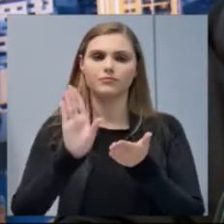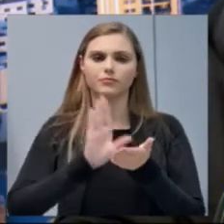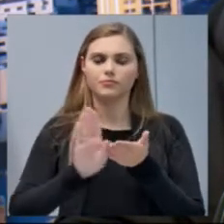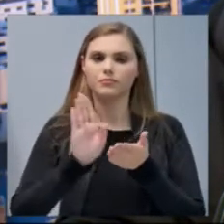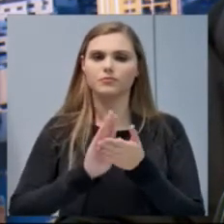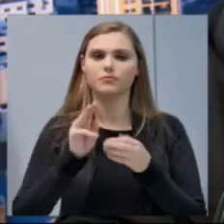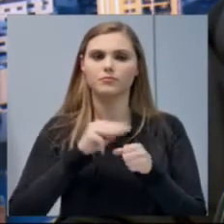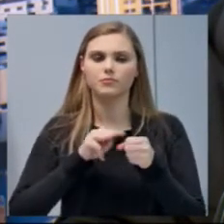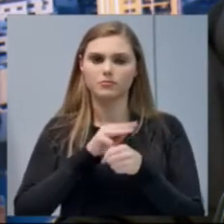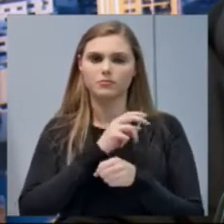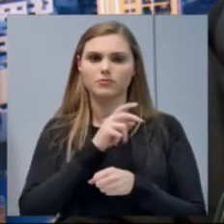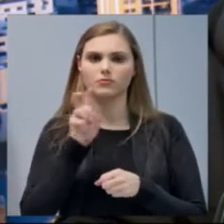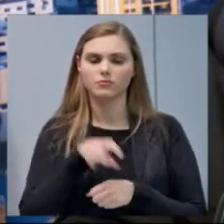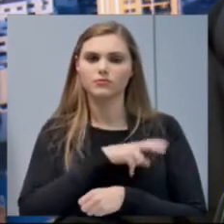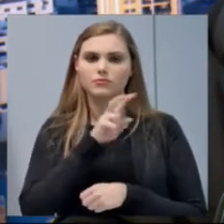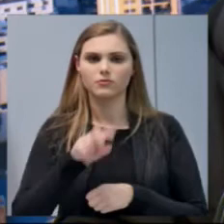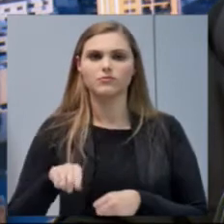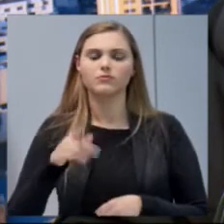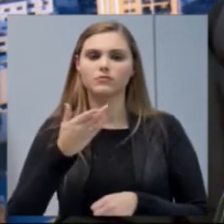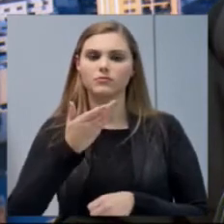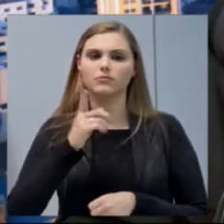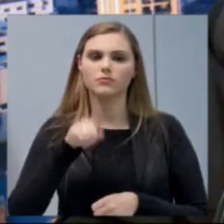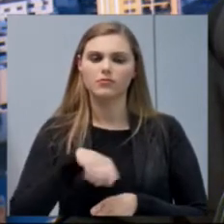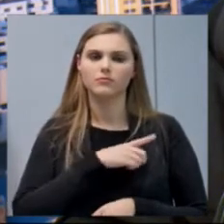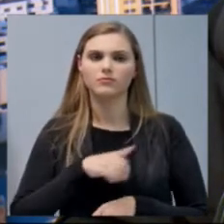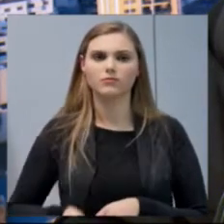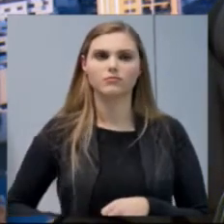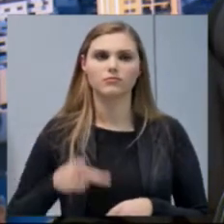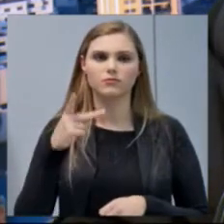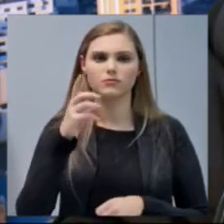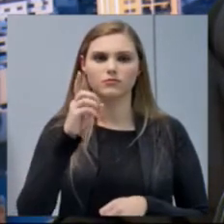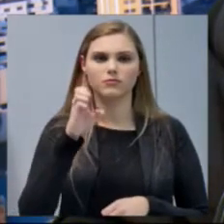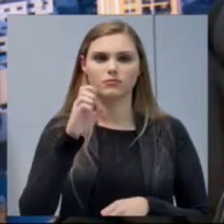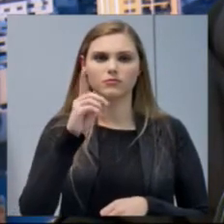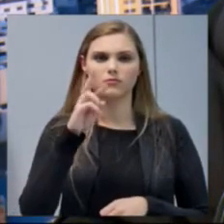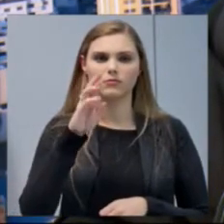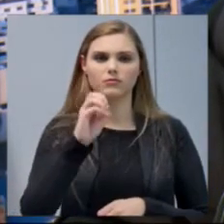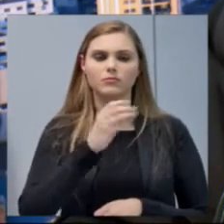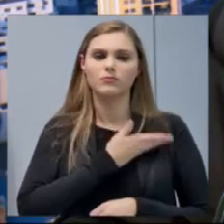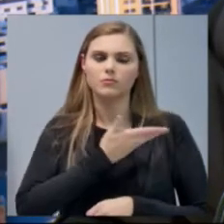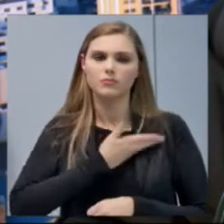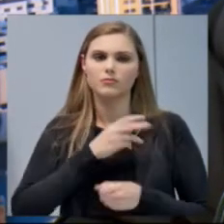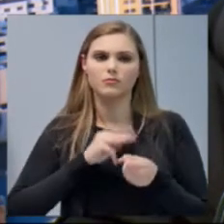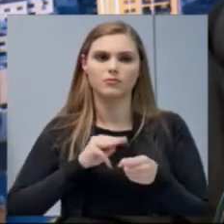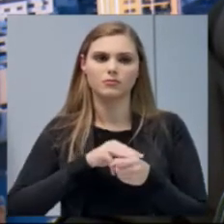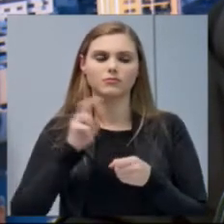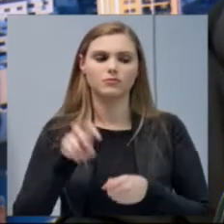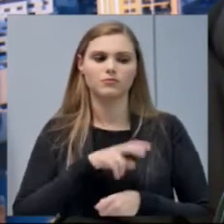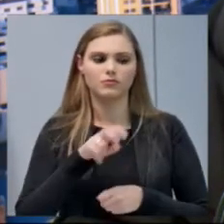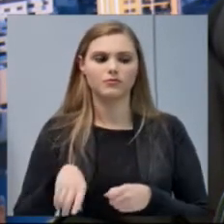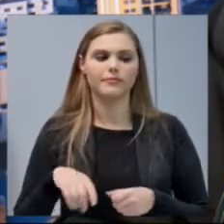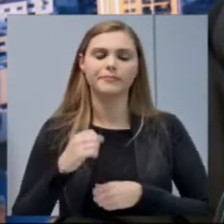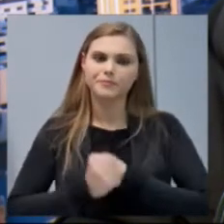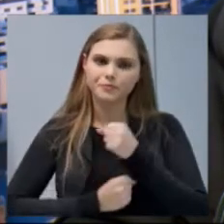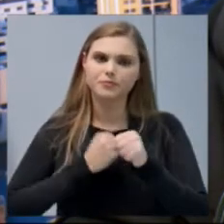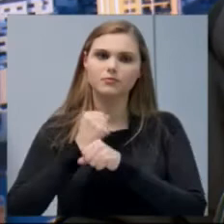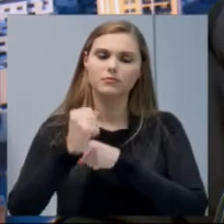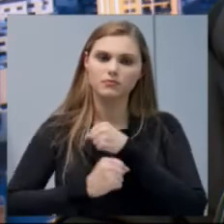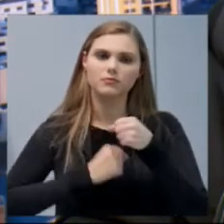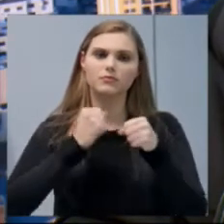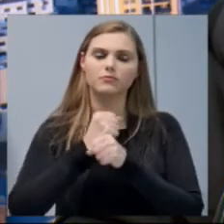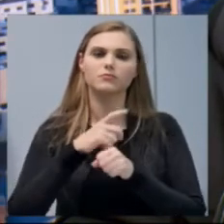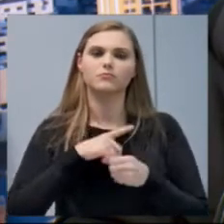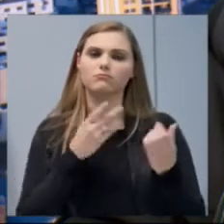do município de Xancherê, trazido aí ao longo dos anos inúmeros recursos para o nosso